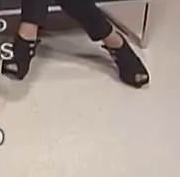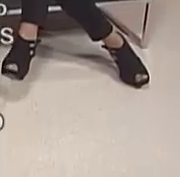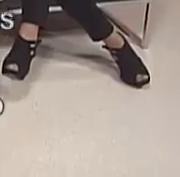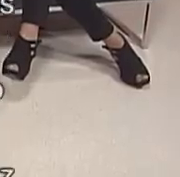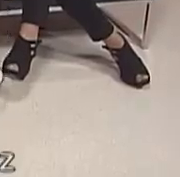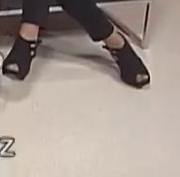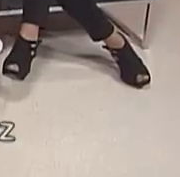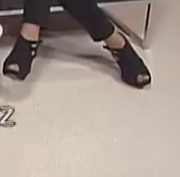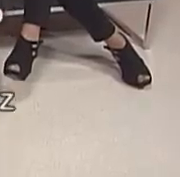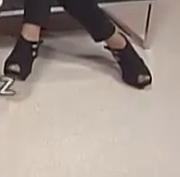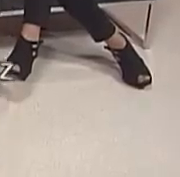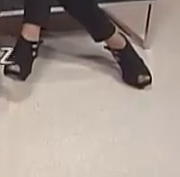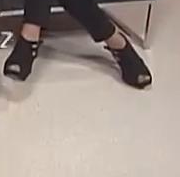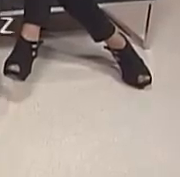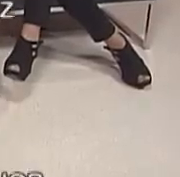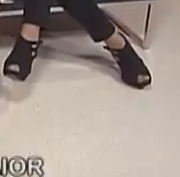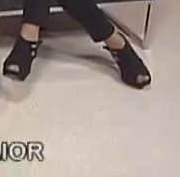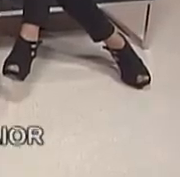Obrigada.